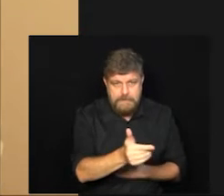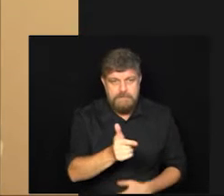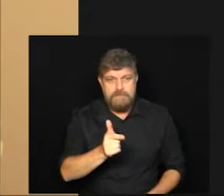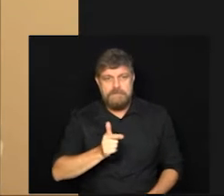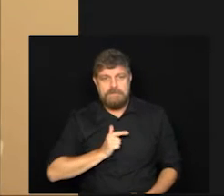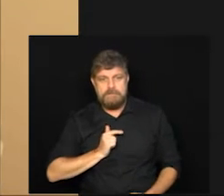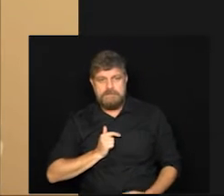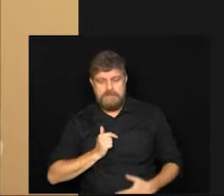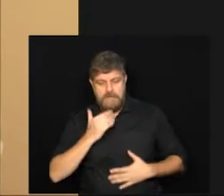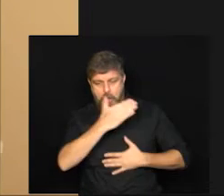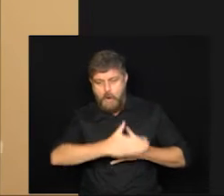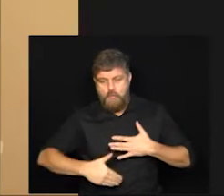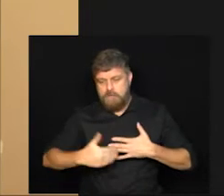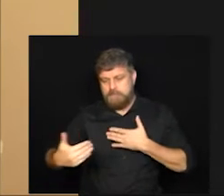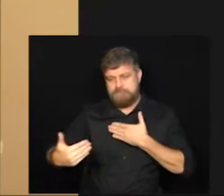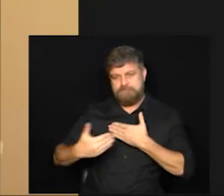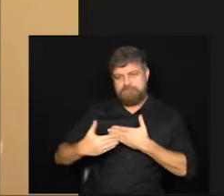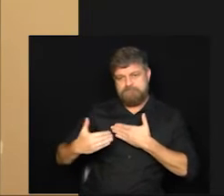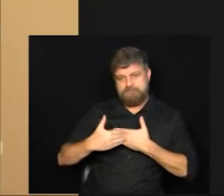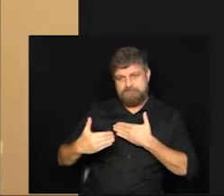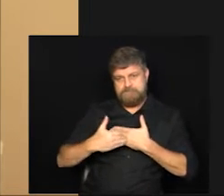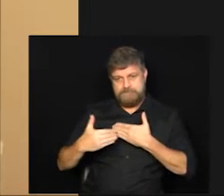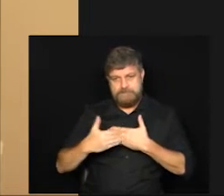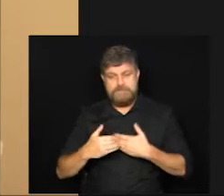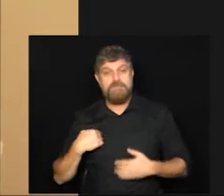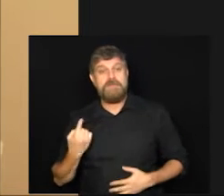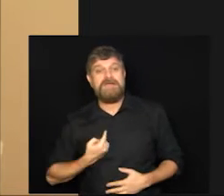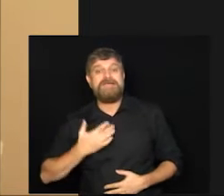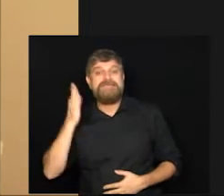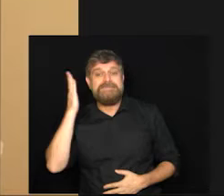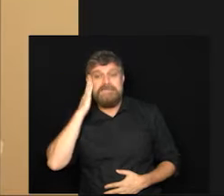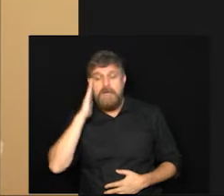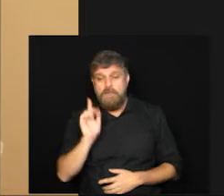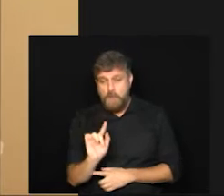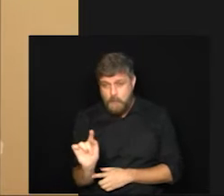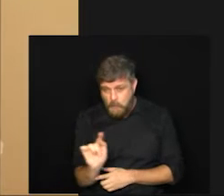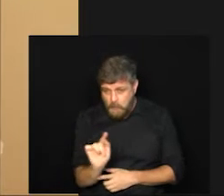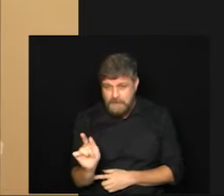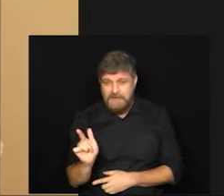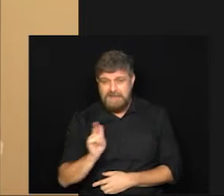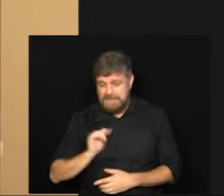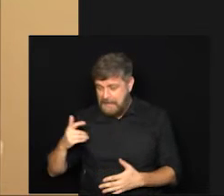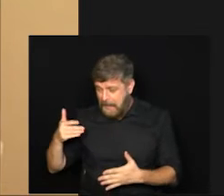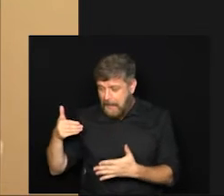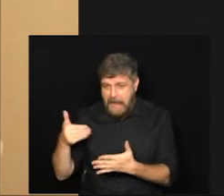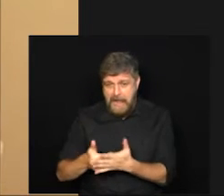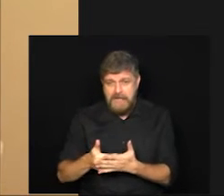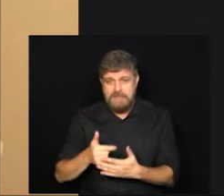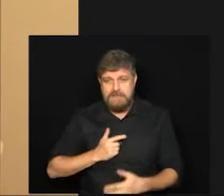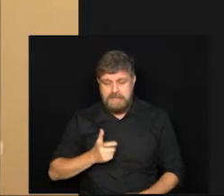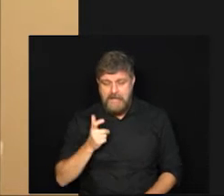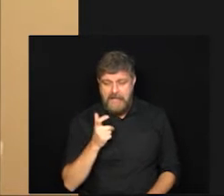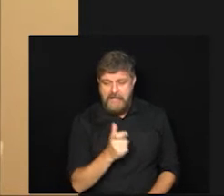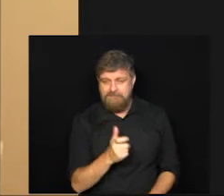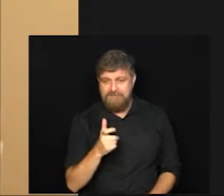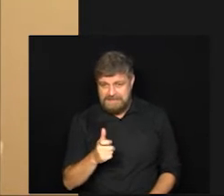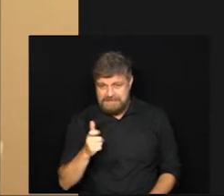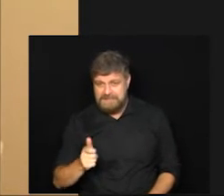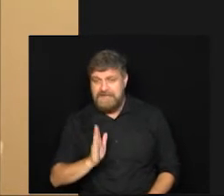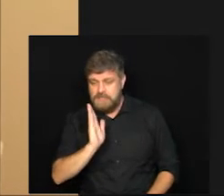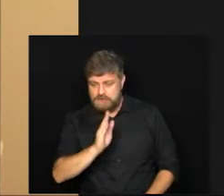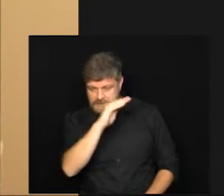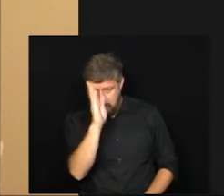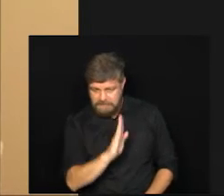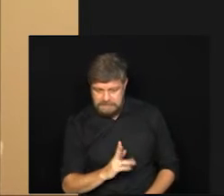de proteção de anticorpos porque a gente sabe que até então essas vacinas que já estão no Brasil